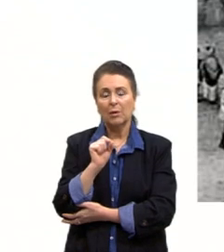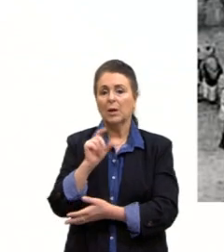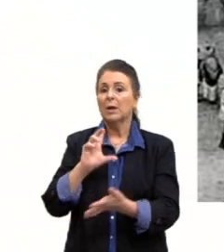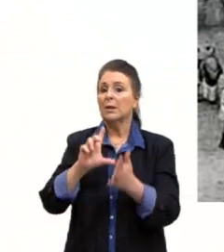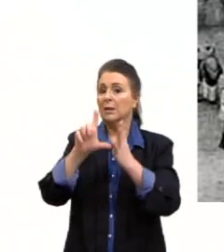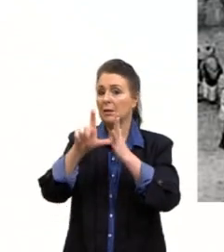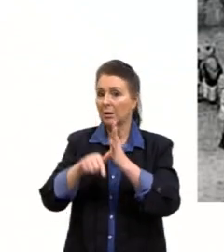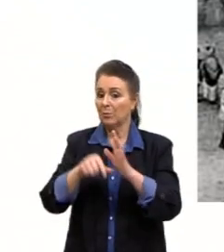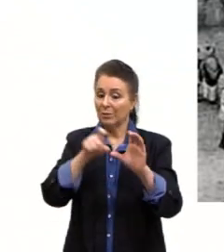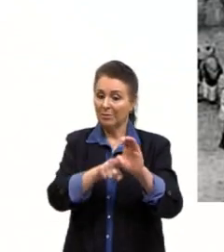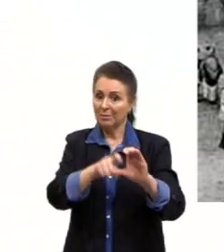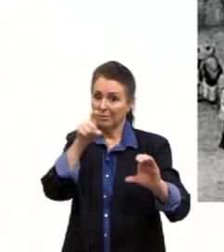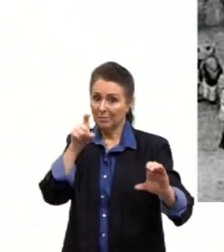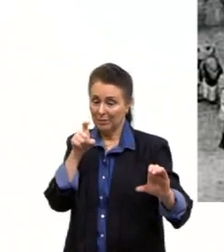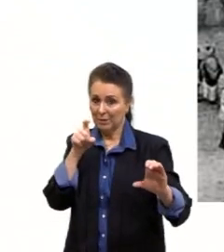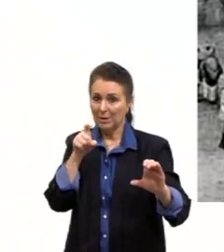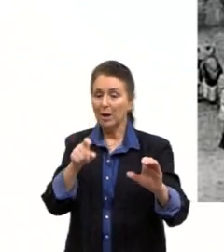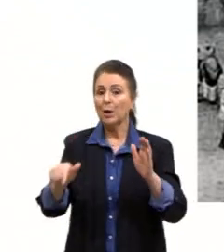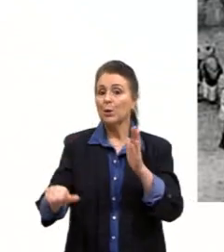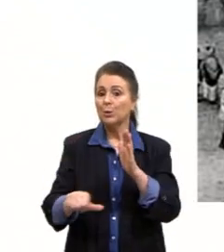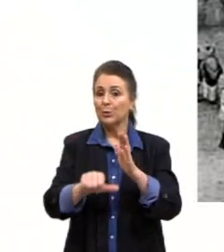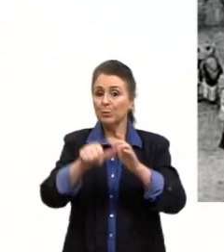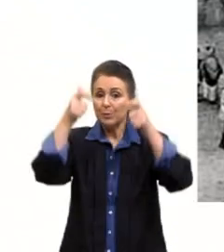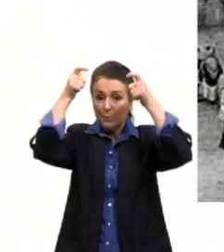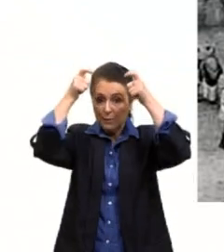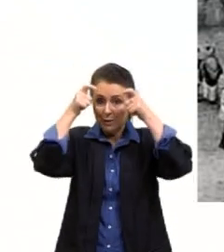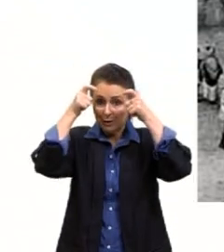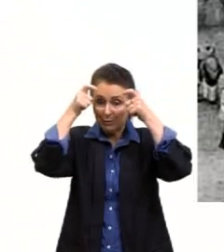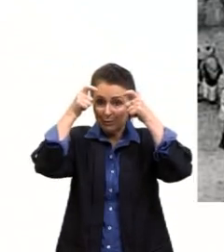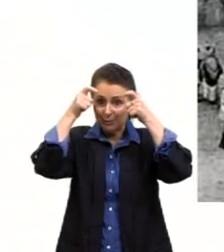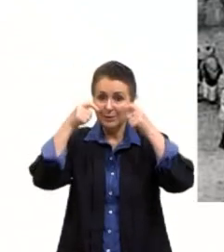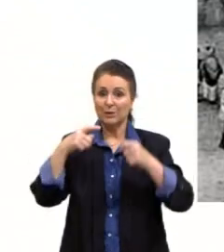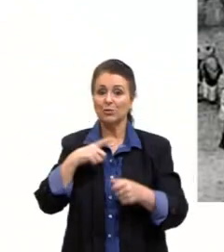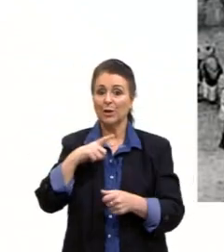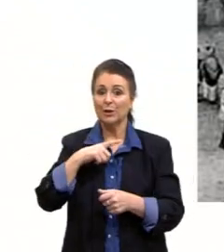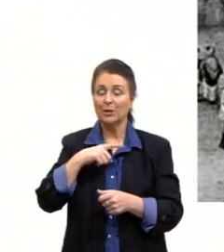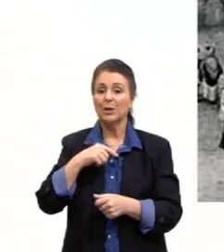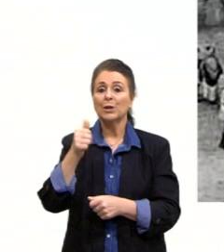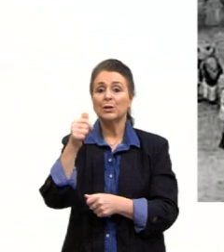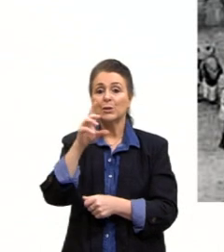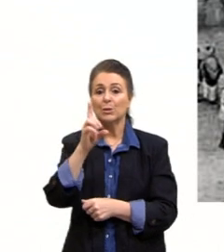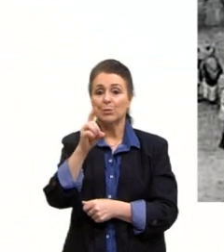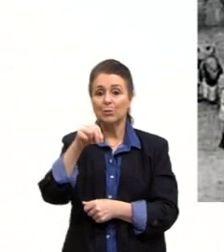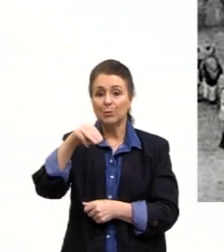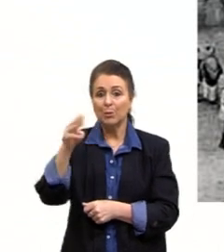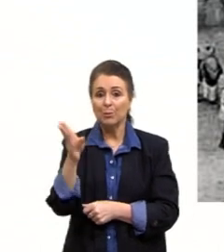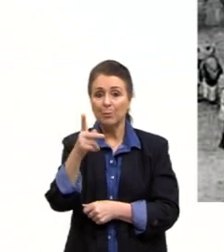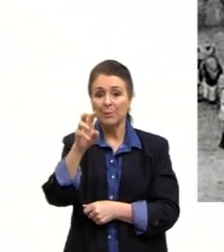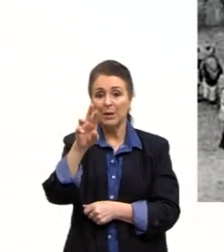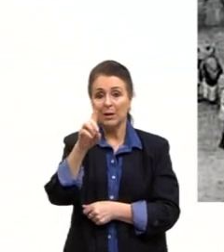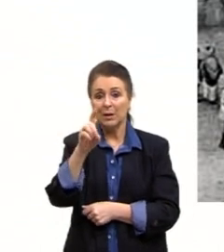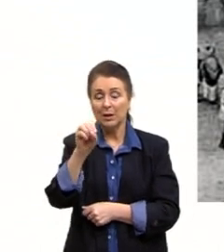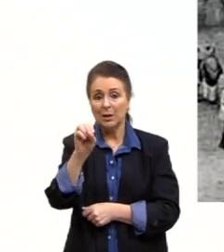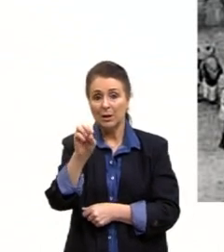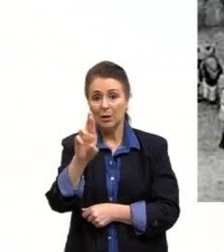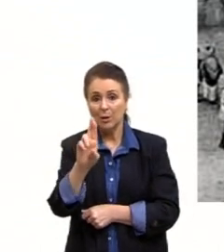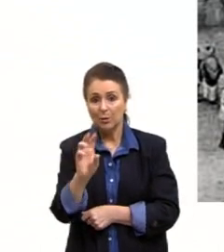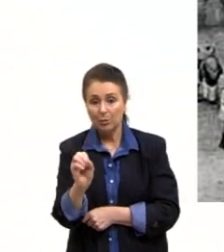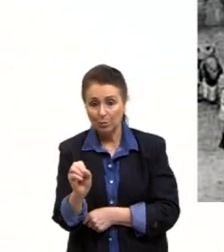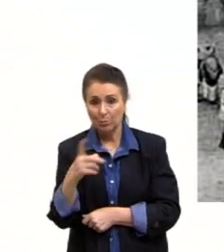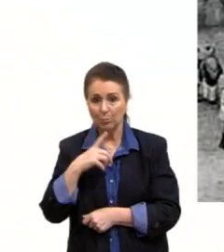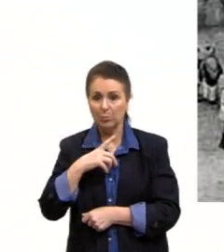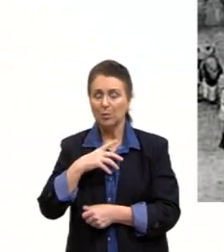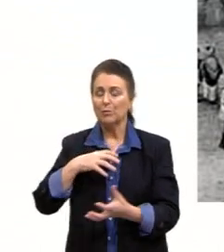depois da independência do primeiro reinado do Dom Pedro I, a gente teve o período regencial, que teve marcado por diversas